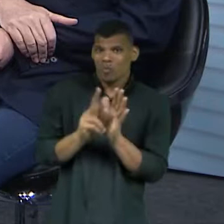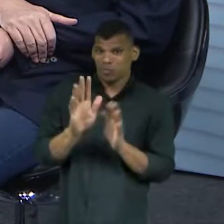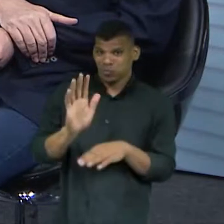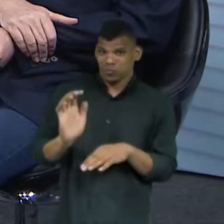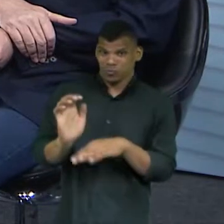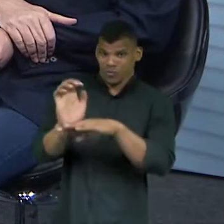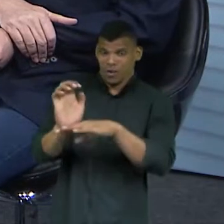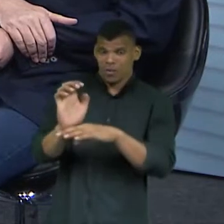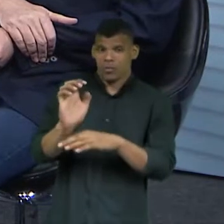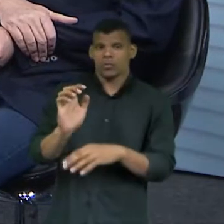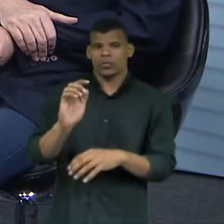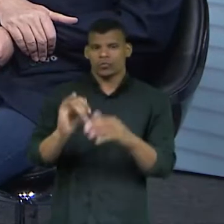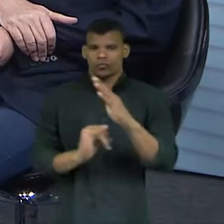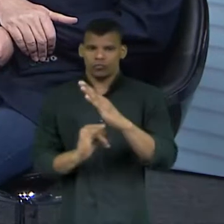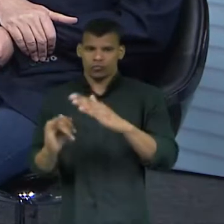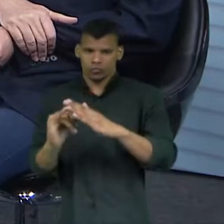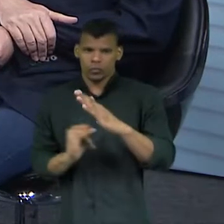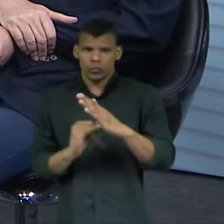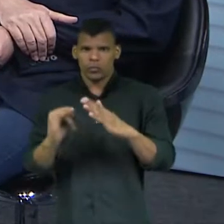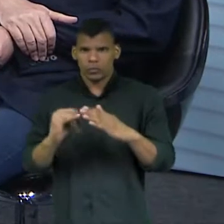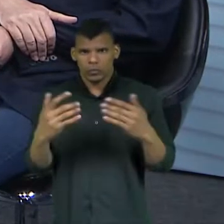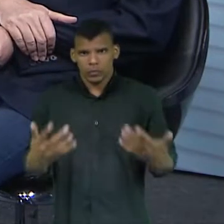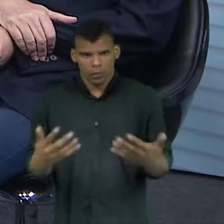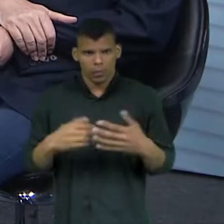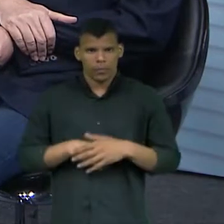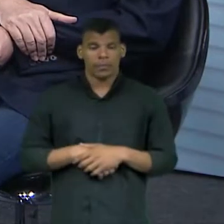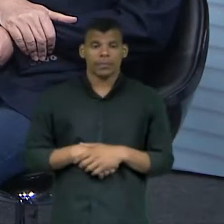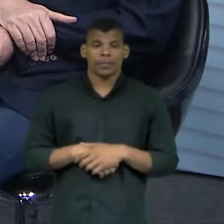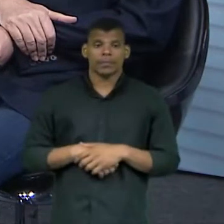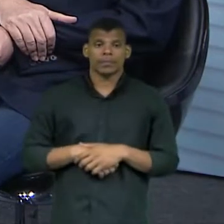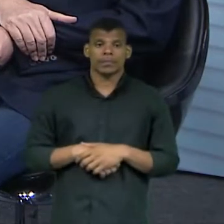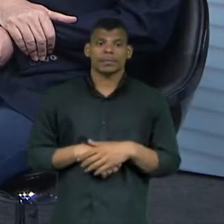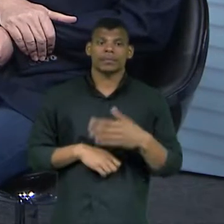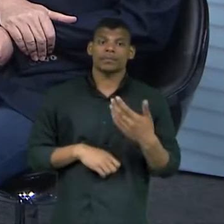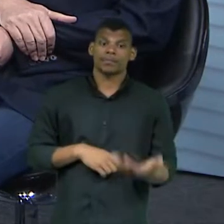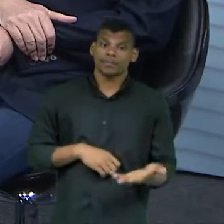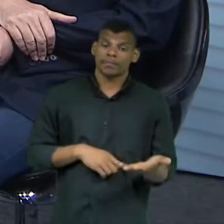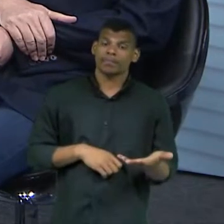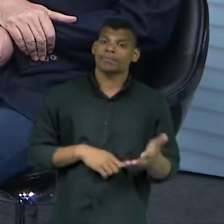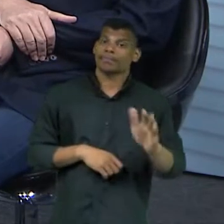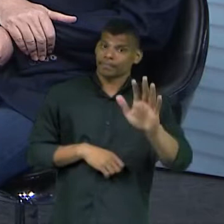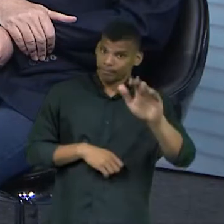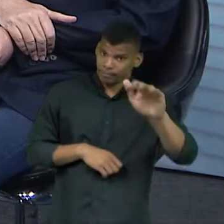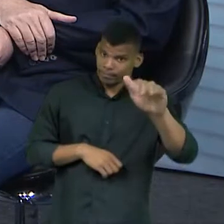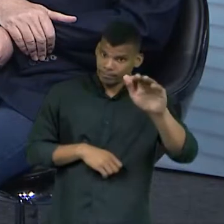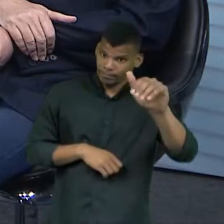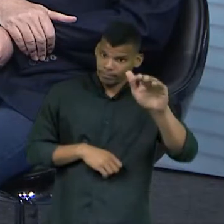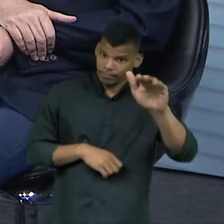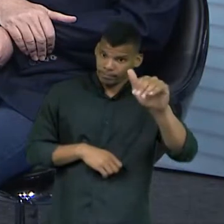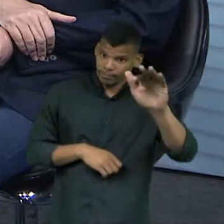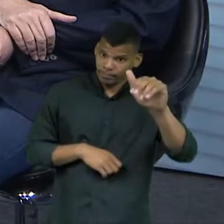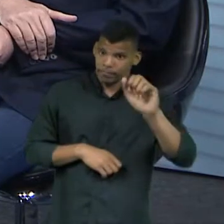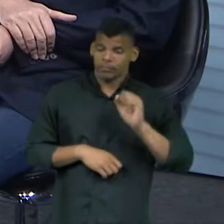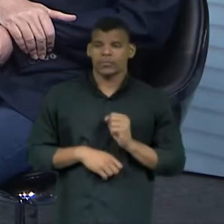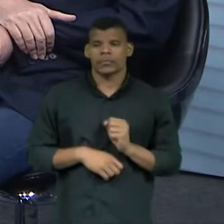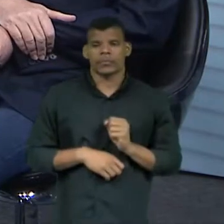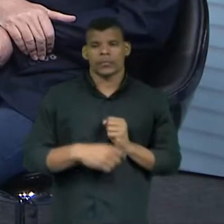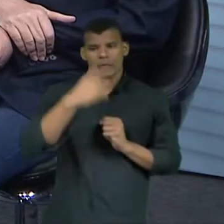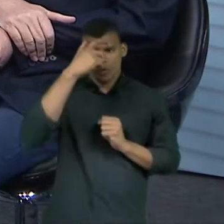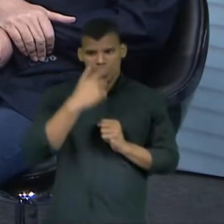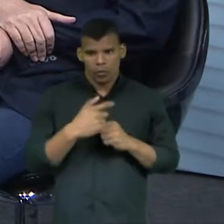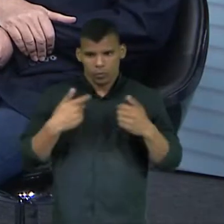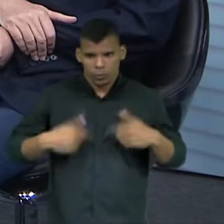público ou o agente público também não pode fazer postagem em rede social no horário do expediente. Oh.